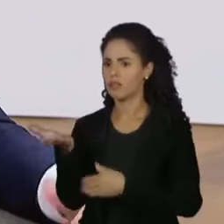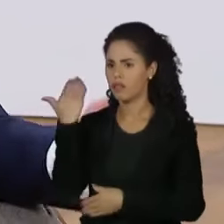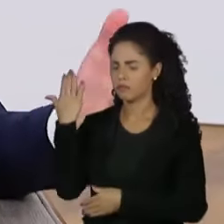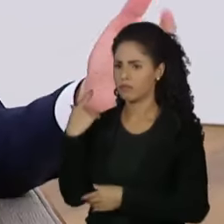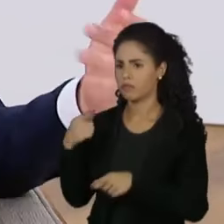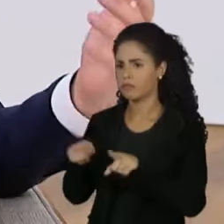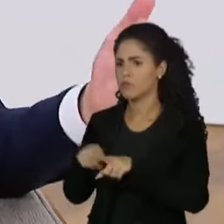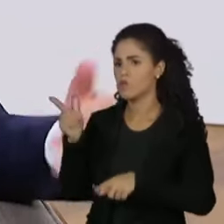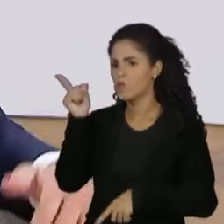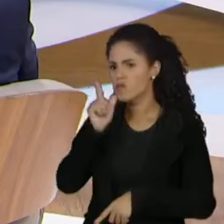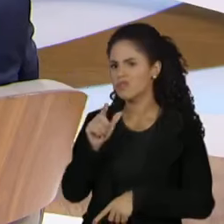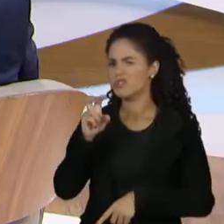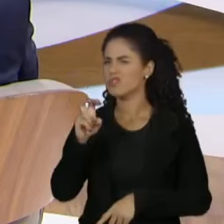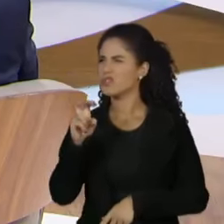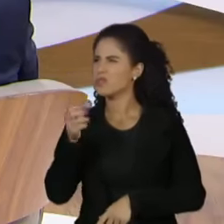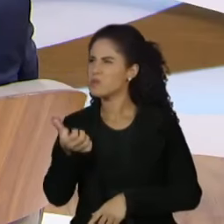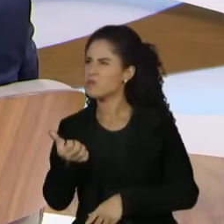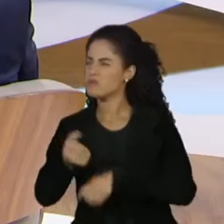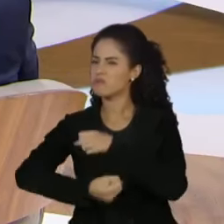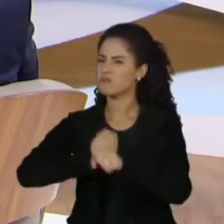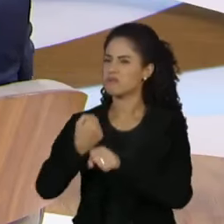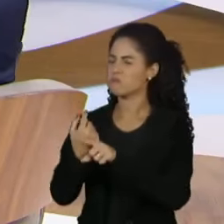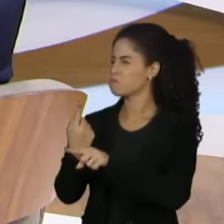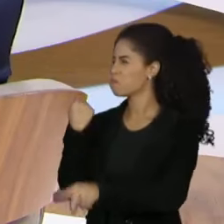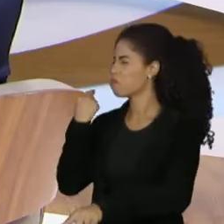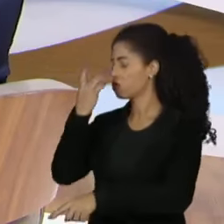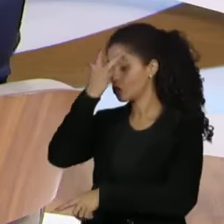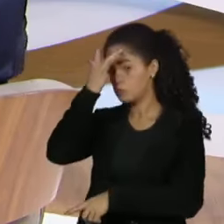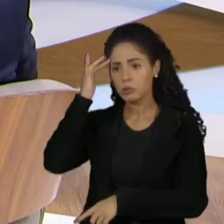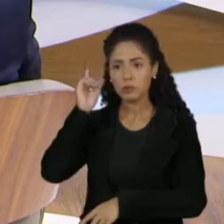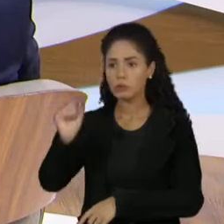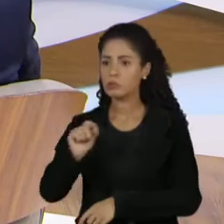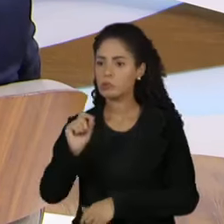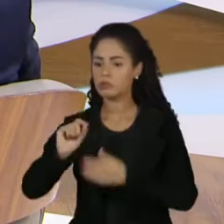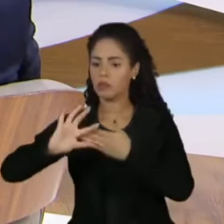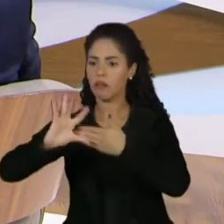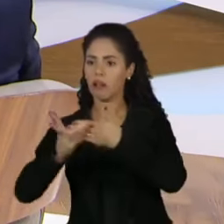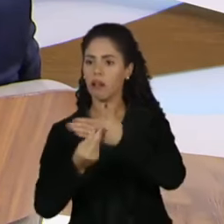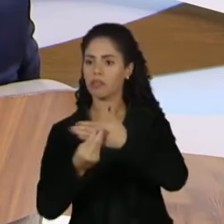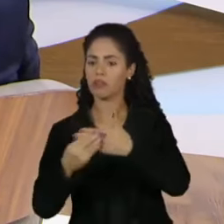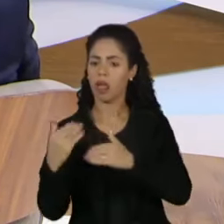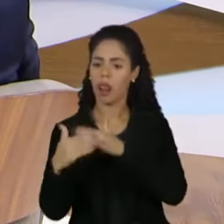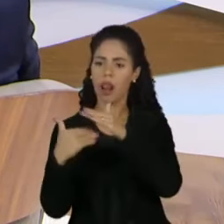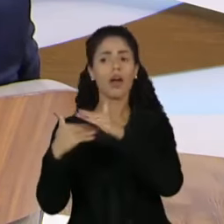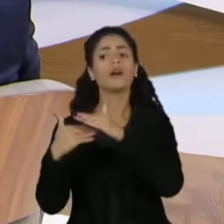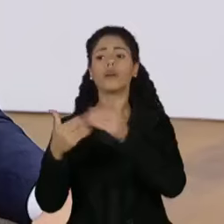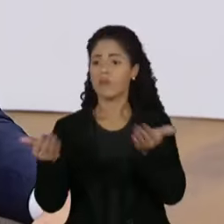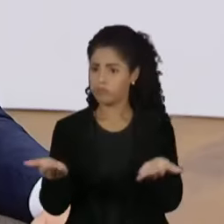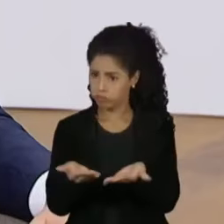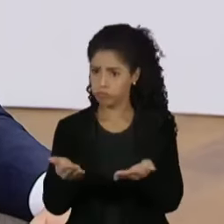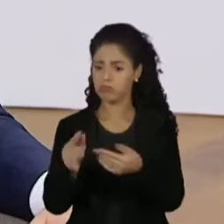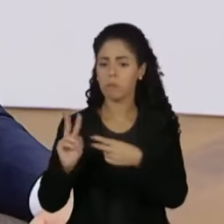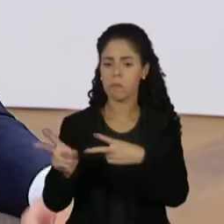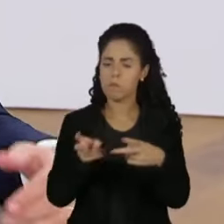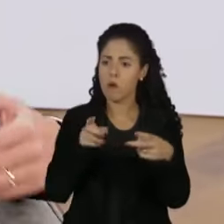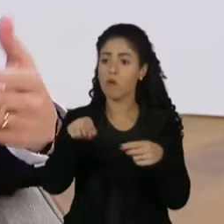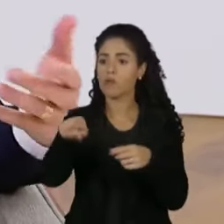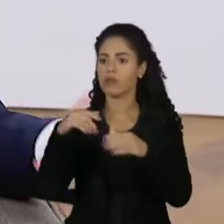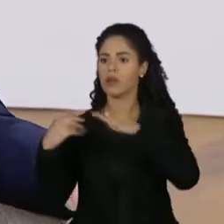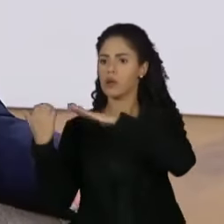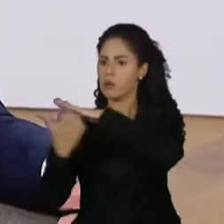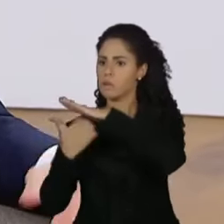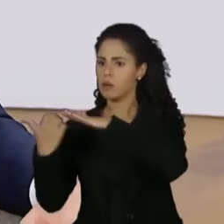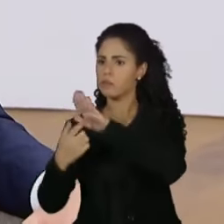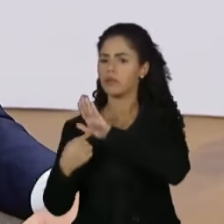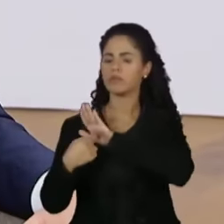lembro que há cinco, seis anos atrás muitos achavam que a Latam não ia avançar. Terminou hoje a Latam sendo a empresa que